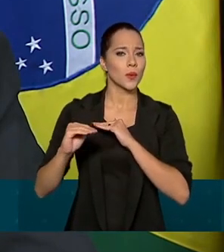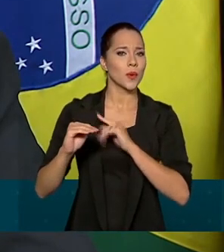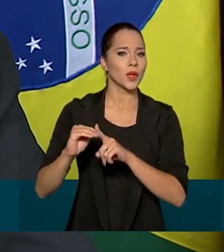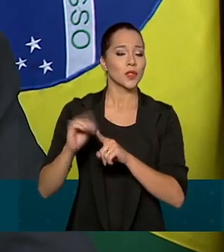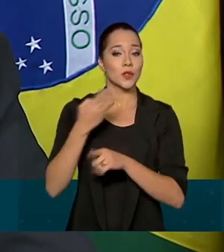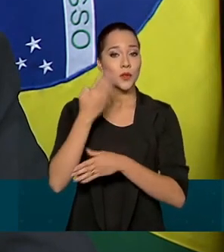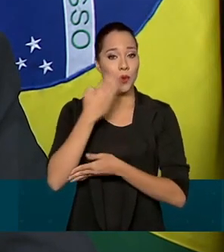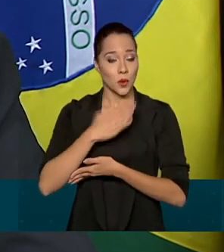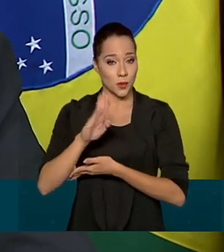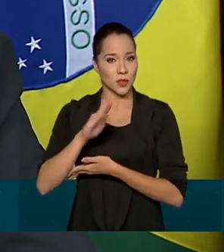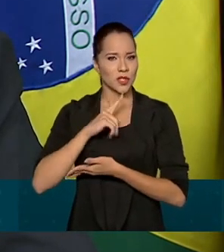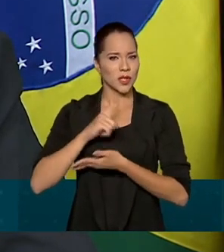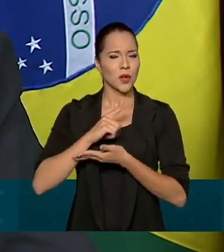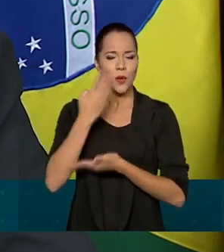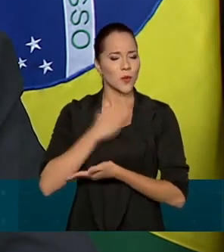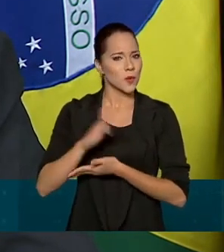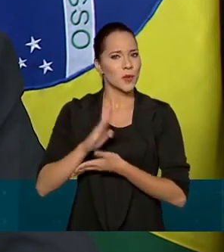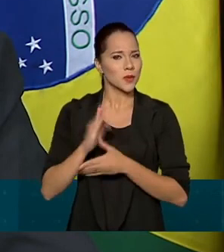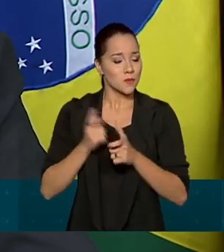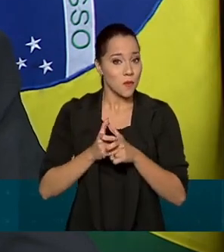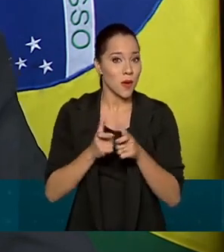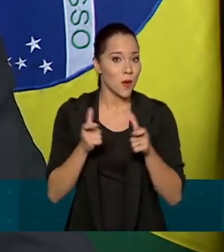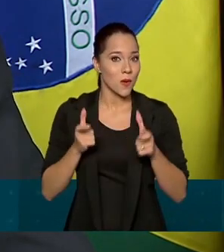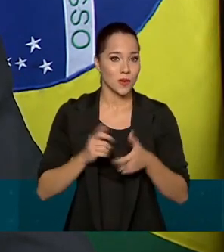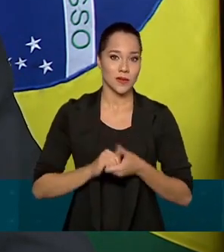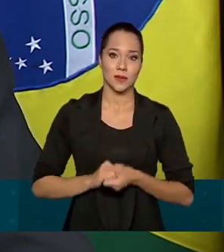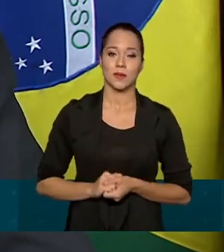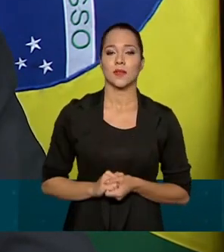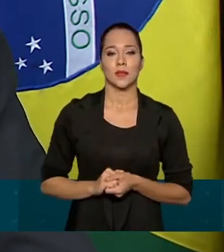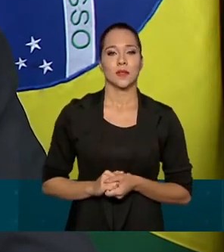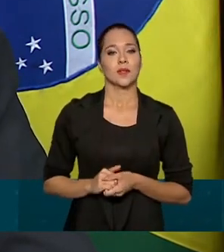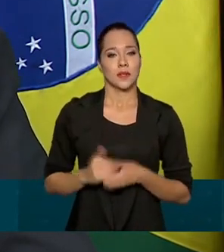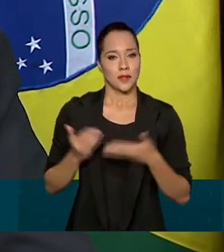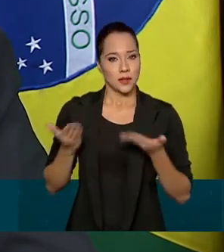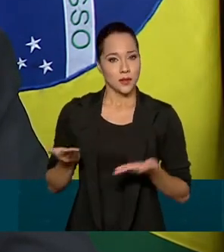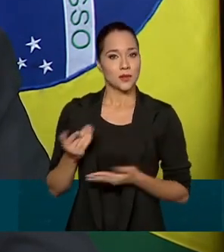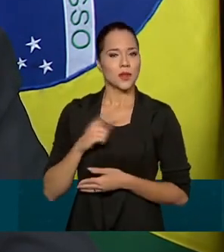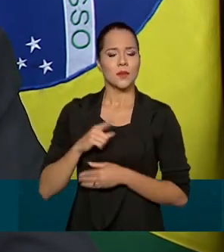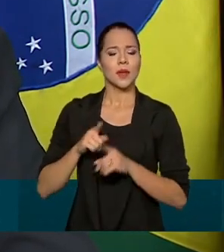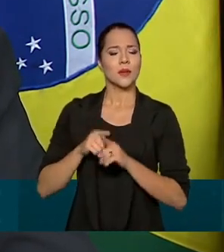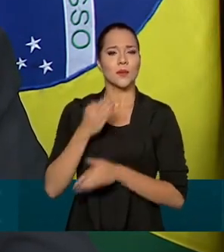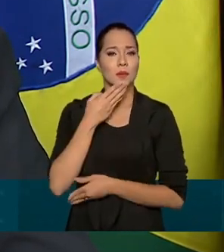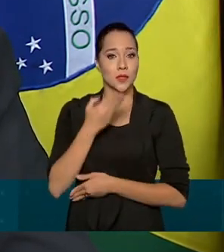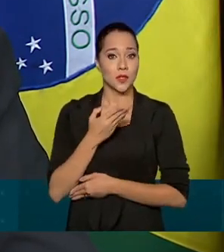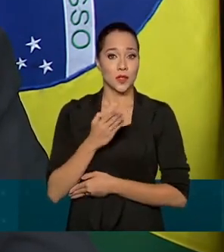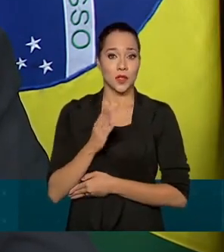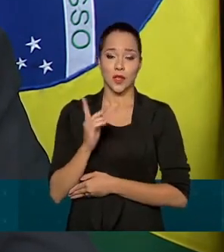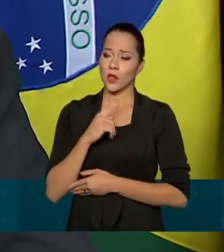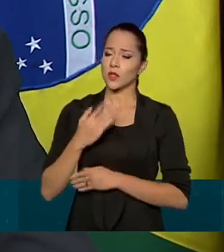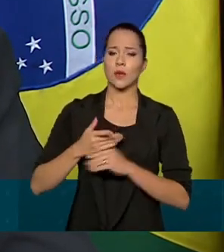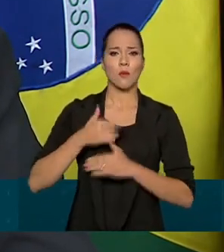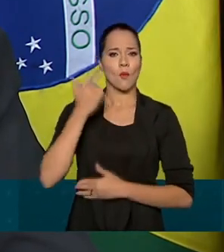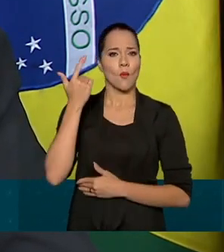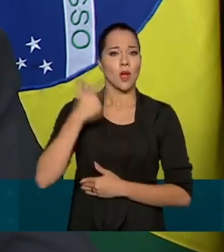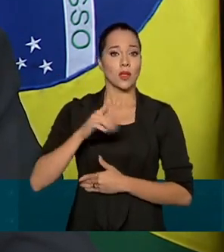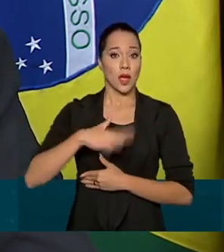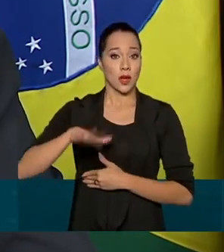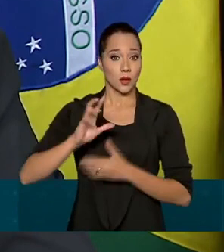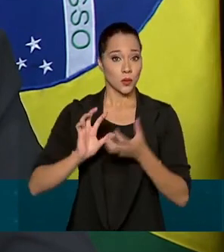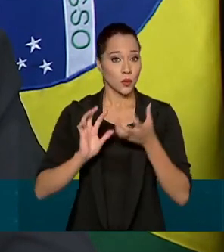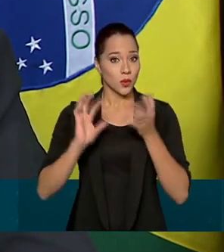compromissos ambiciosos. Nesse sentido, determinei que nossa neutralidade climática